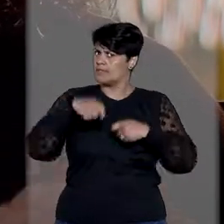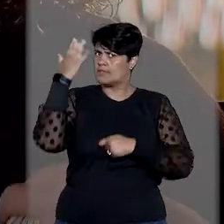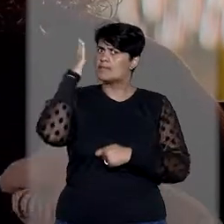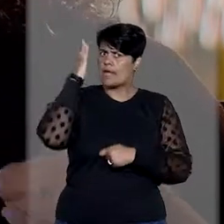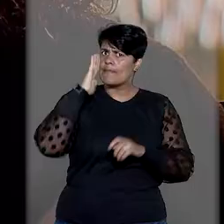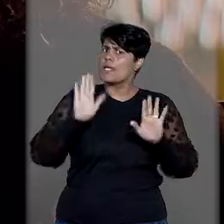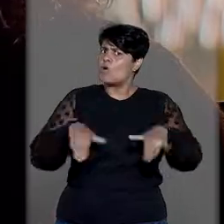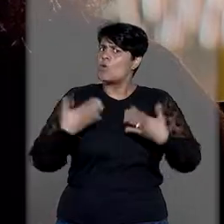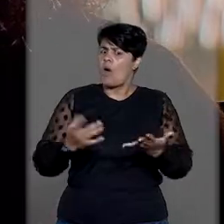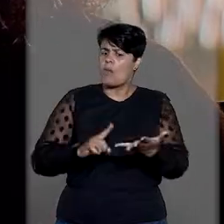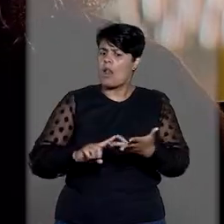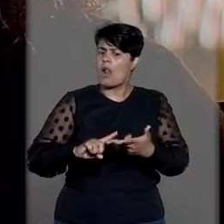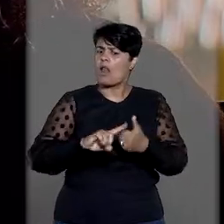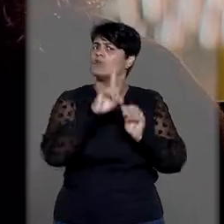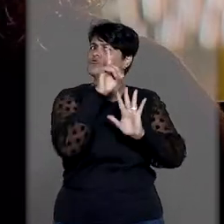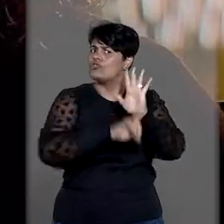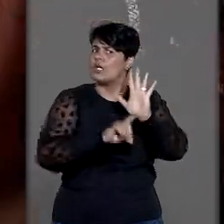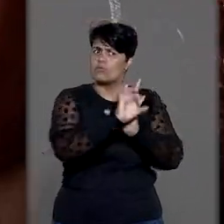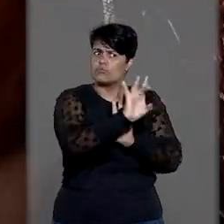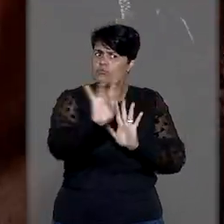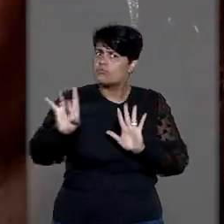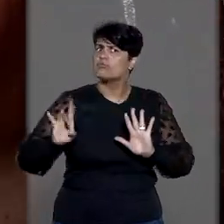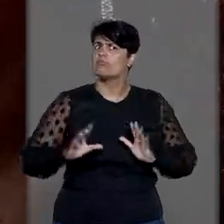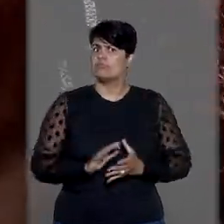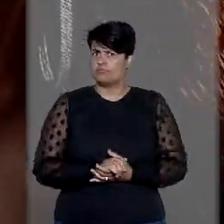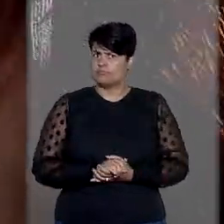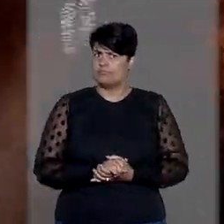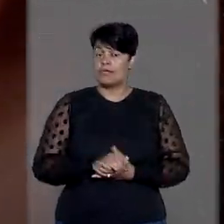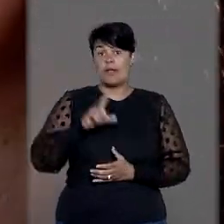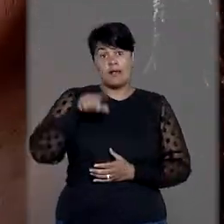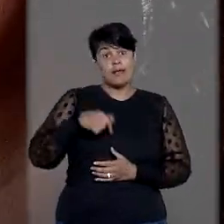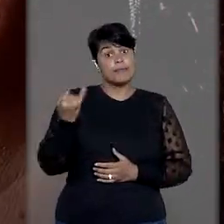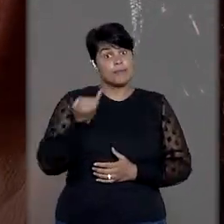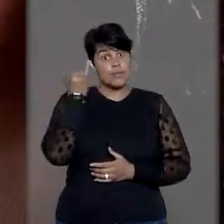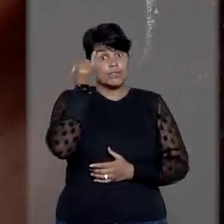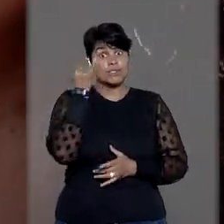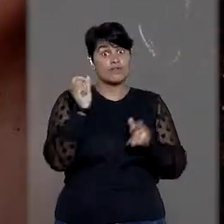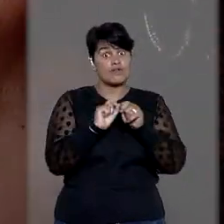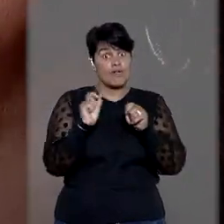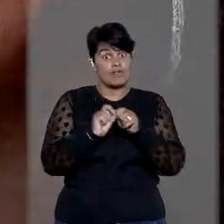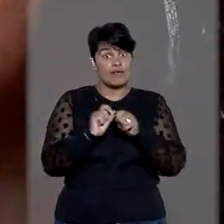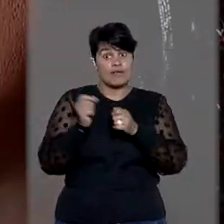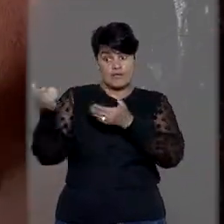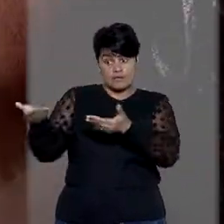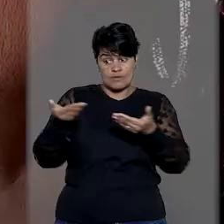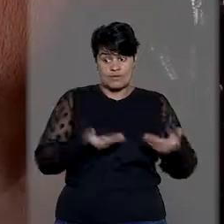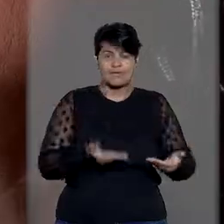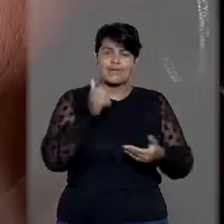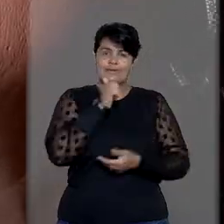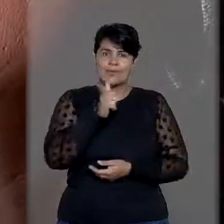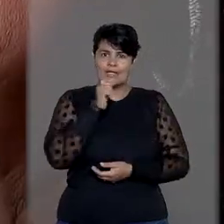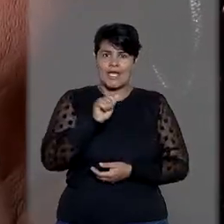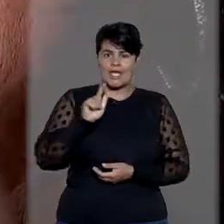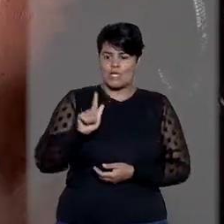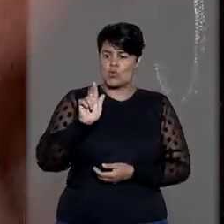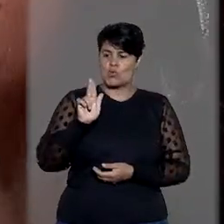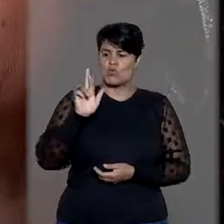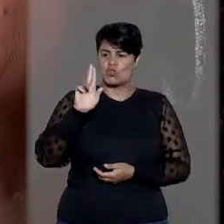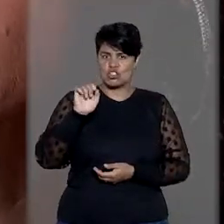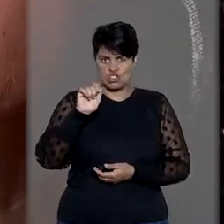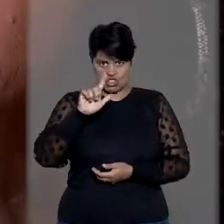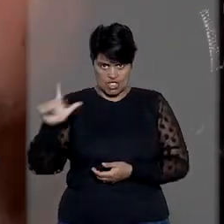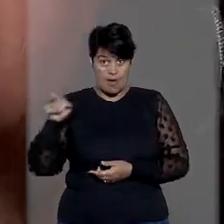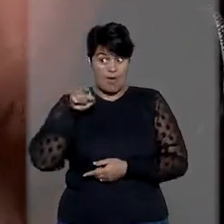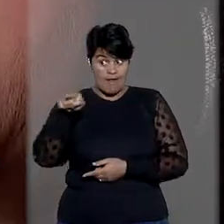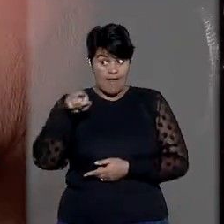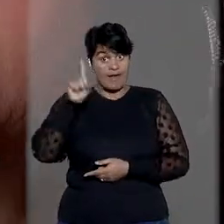são os direitos desses servidores com deficiência. E foi muito importante trazer a doutora Maria Aparecida Gugel, que ela é vice